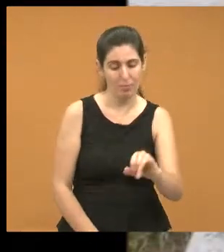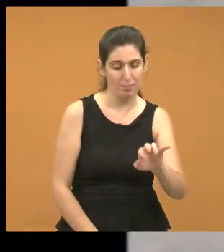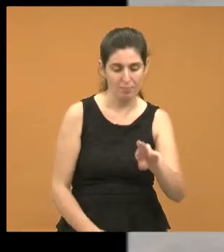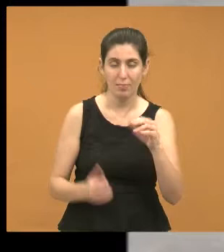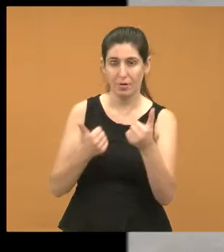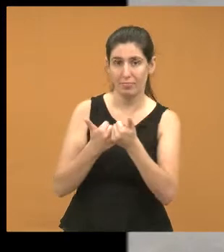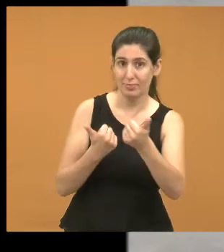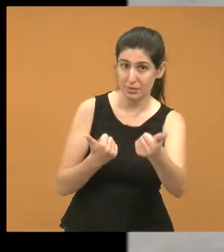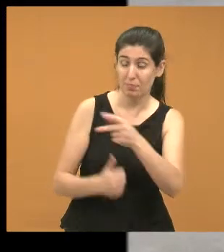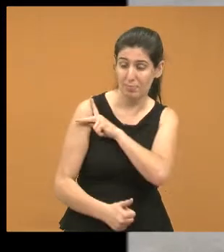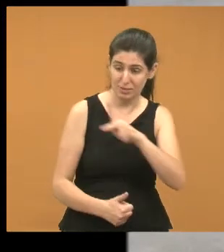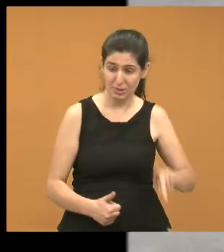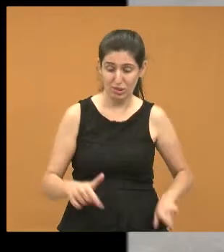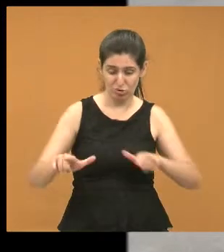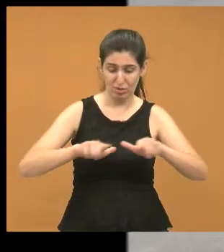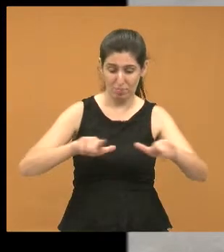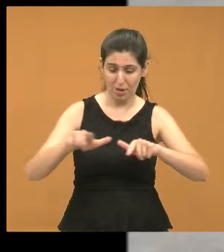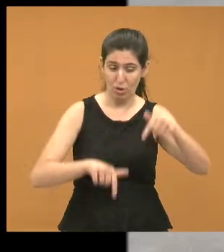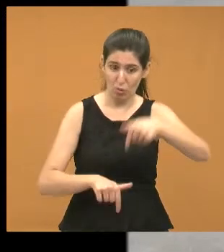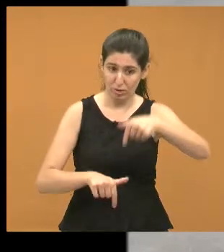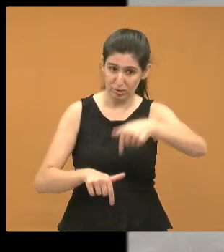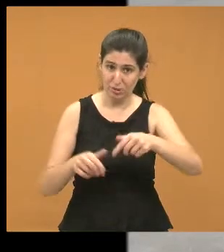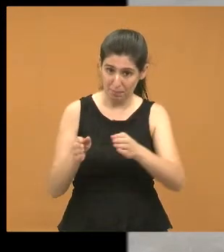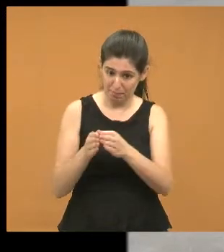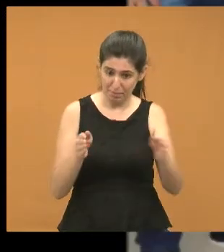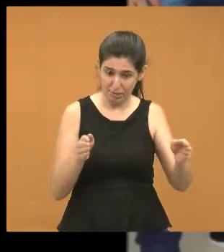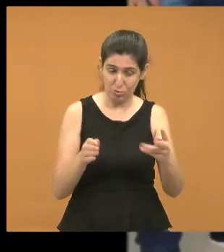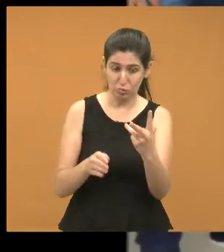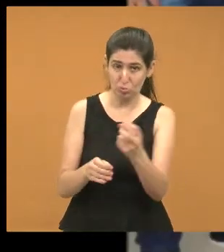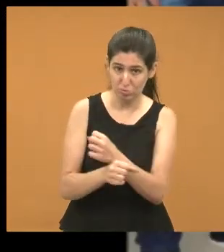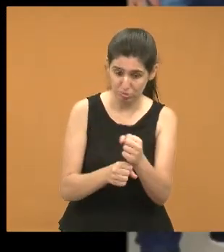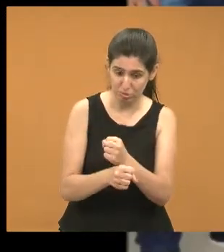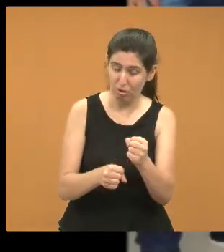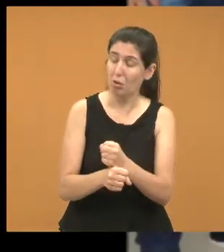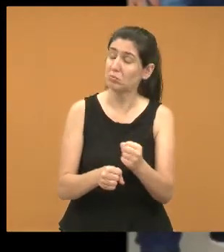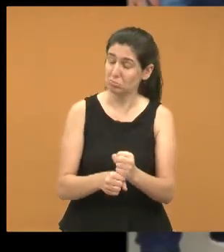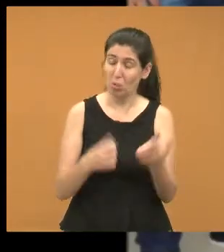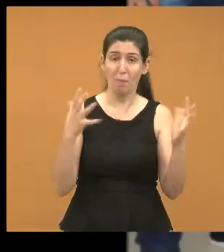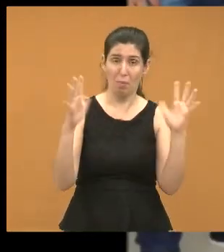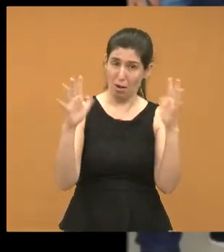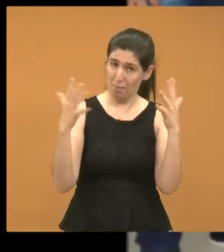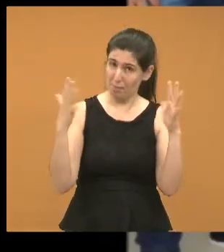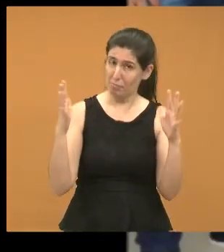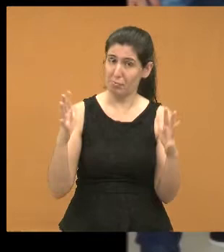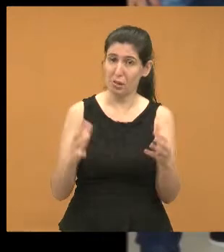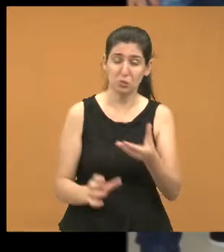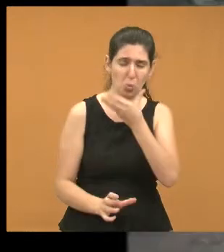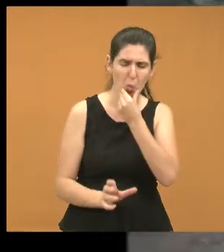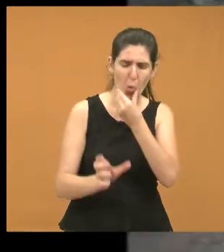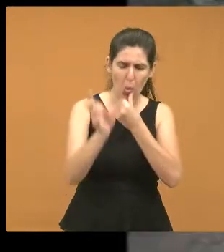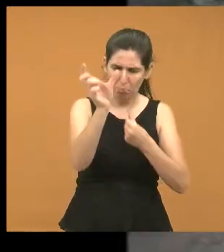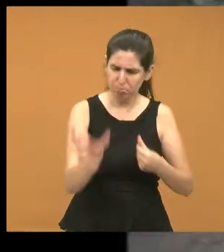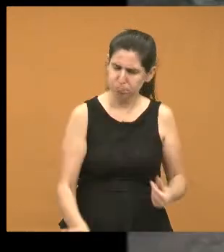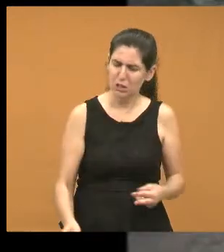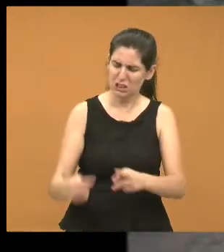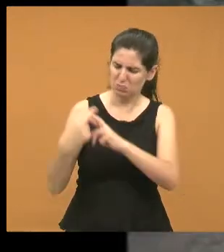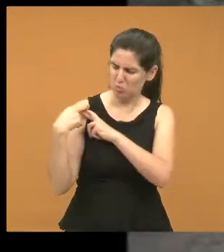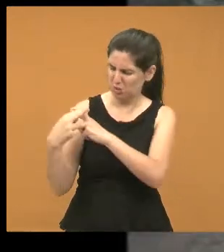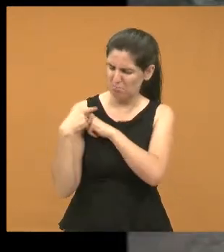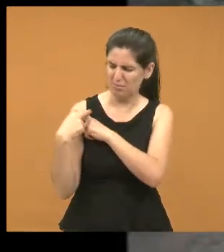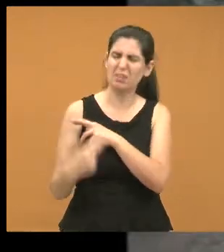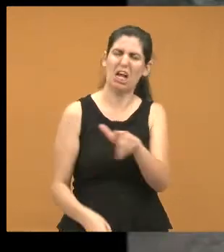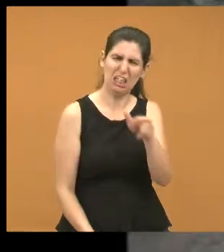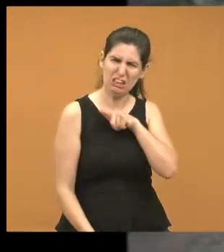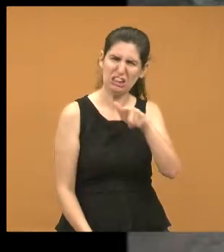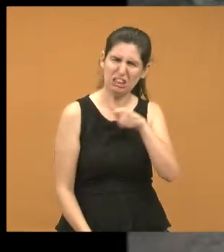também, que prestou direitinho o seu trabalho de vice-presidente. Viu, Valmi? A gente sabe que você é um cara guerreiro, cara que realmente é um batalhador